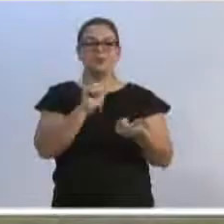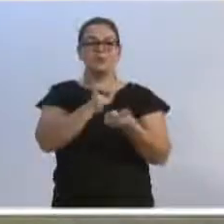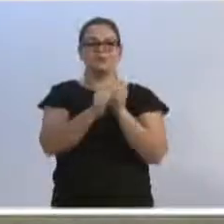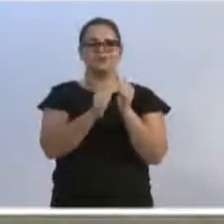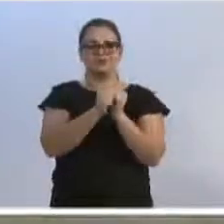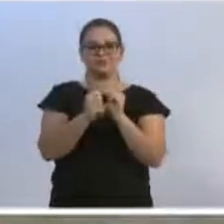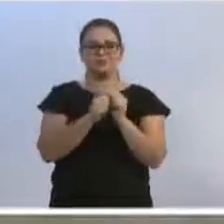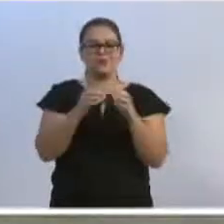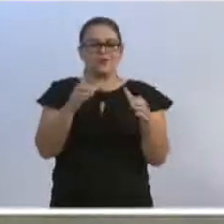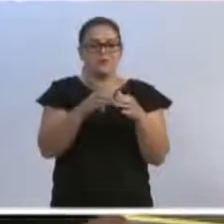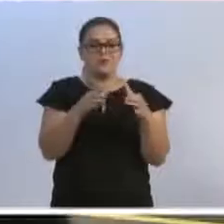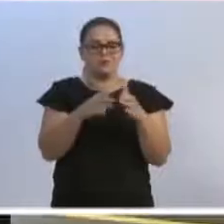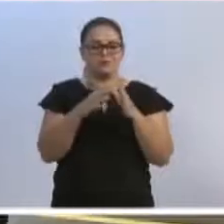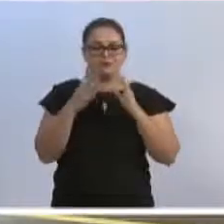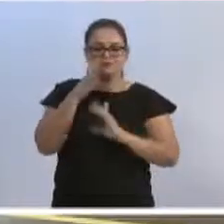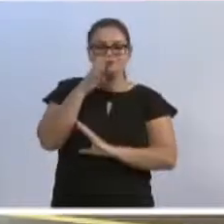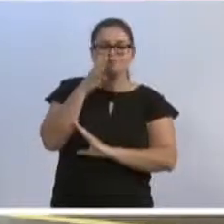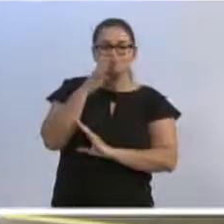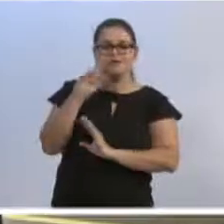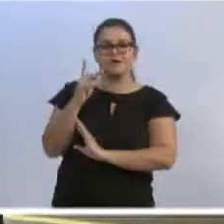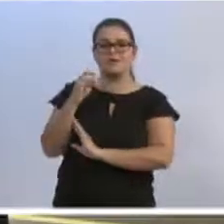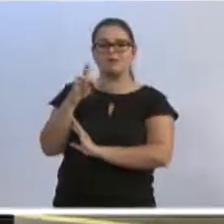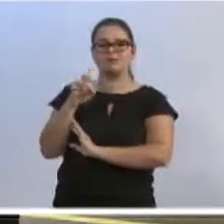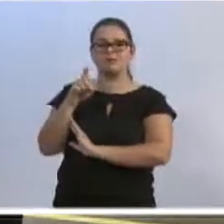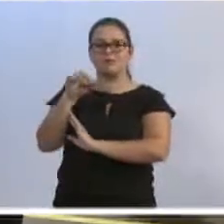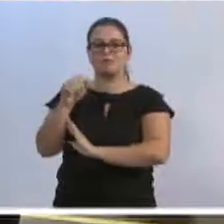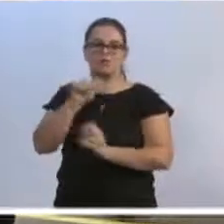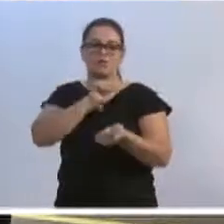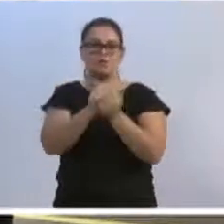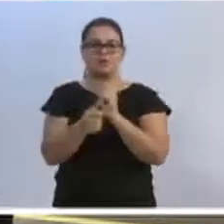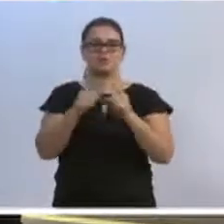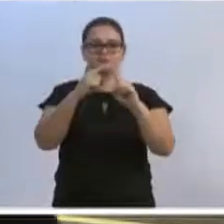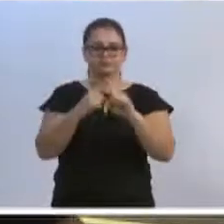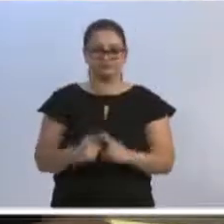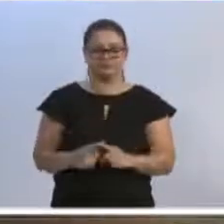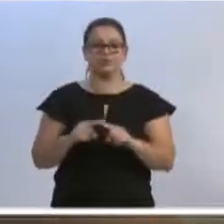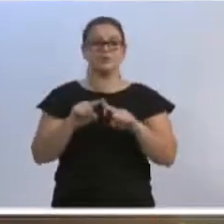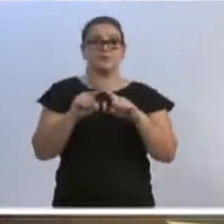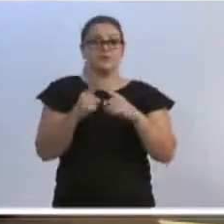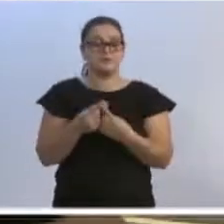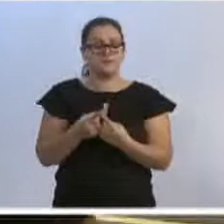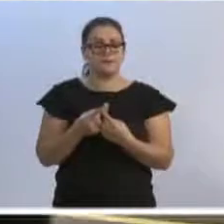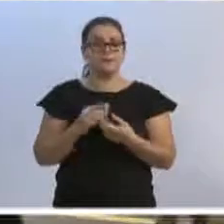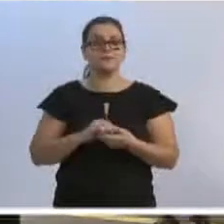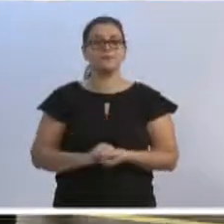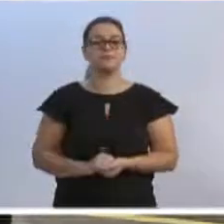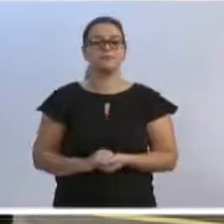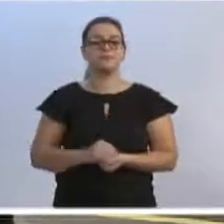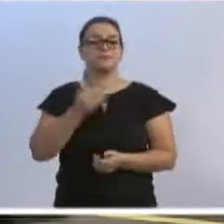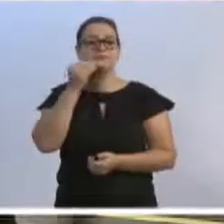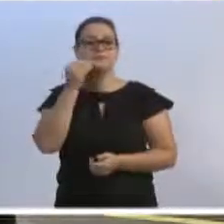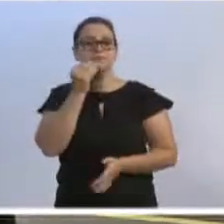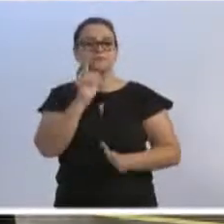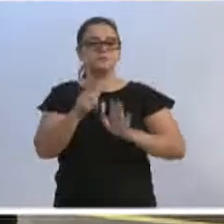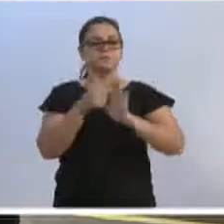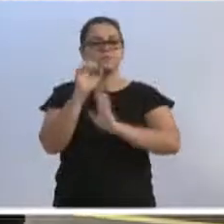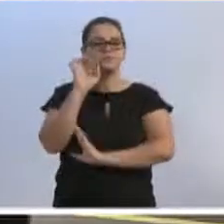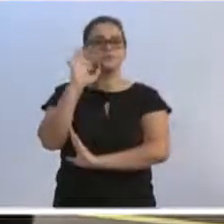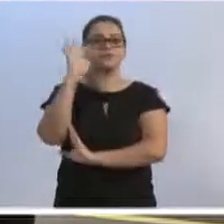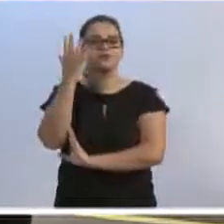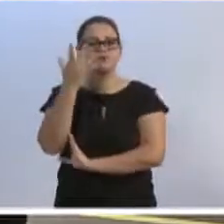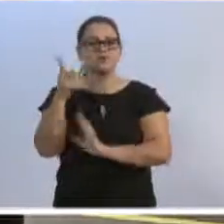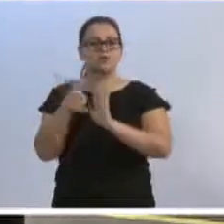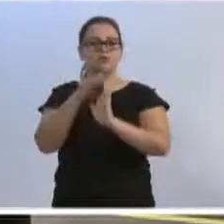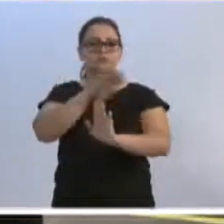também, que já prestigiava a equipe do underbol também nessas competições oficiais. Mas como a gente está tentando apresentar a solução para